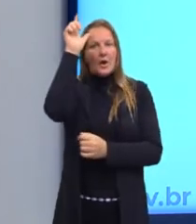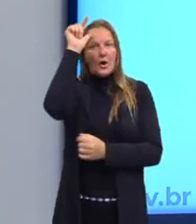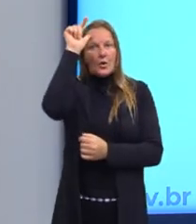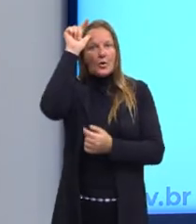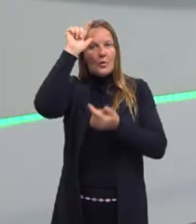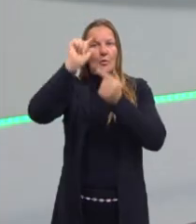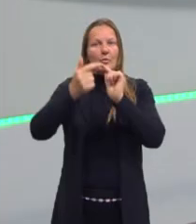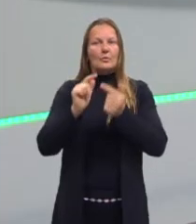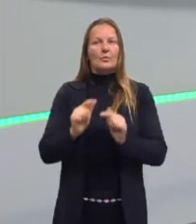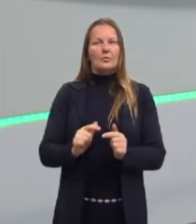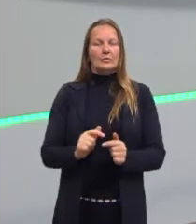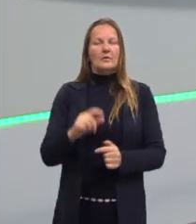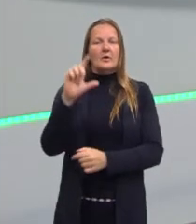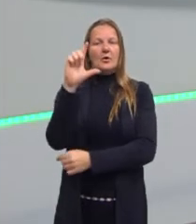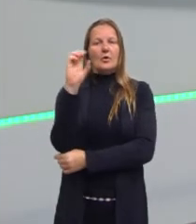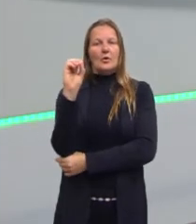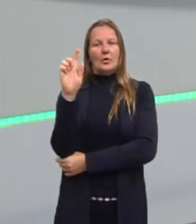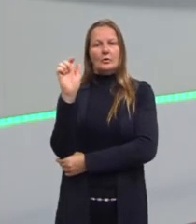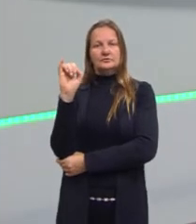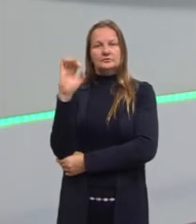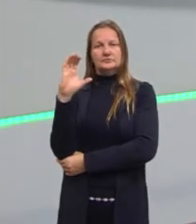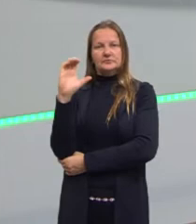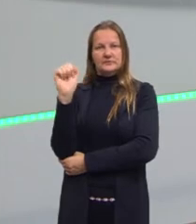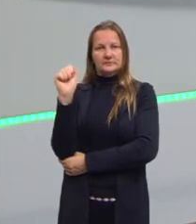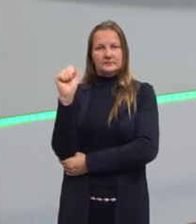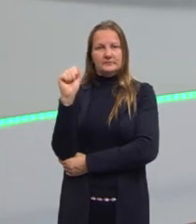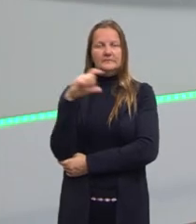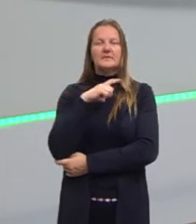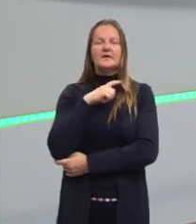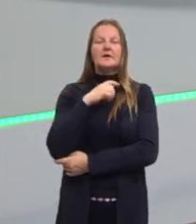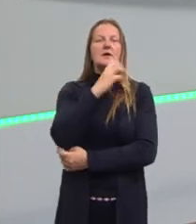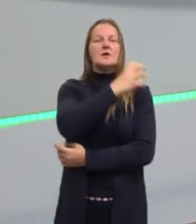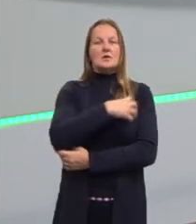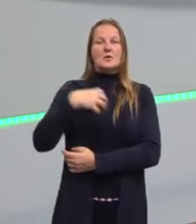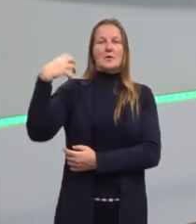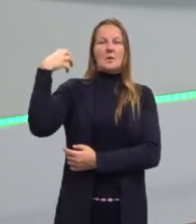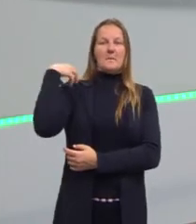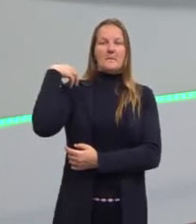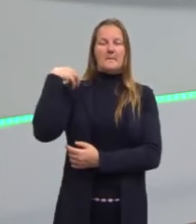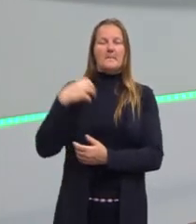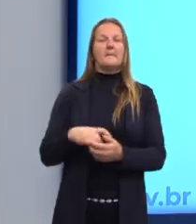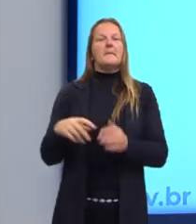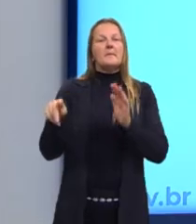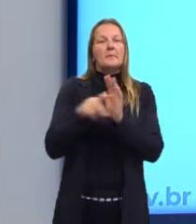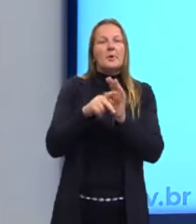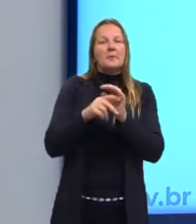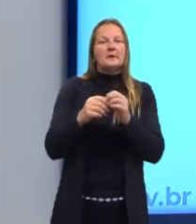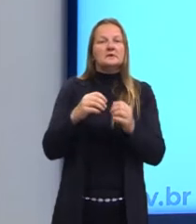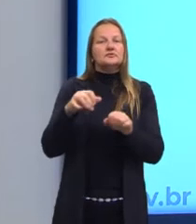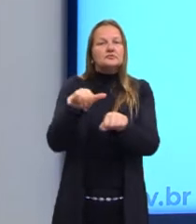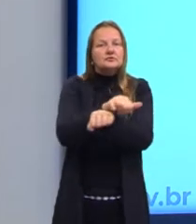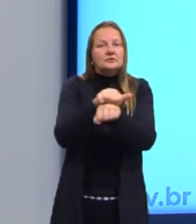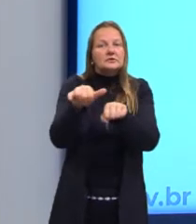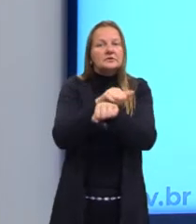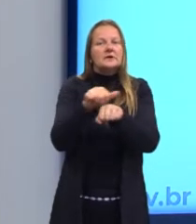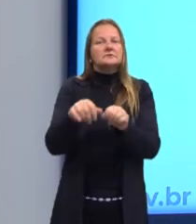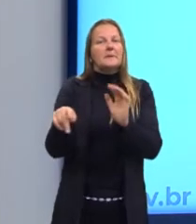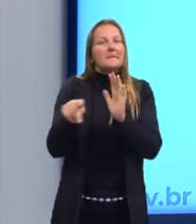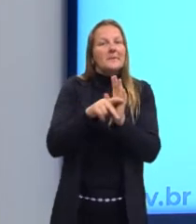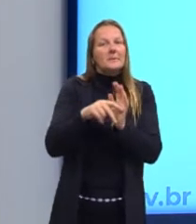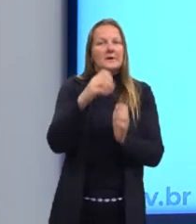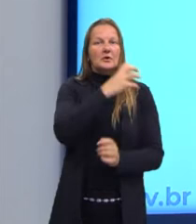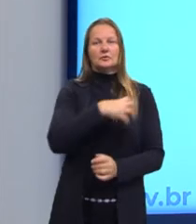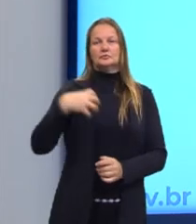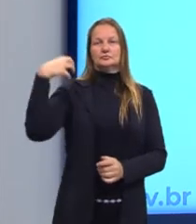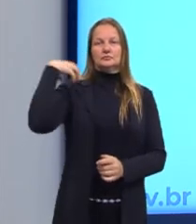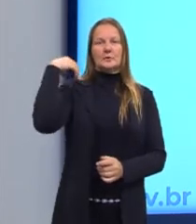hoje, muito da lógica que nós temos hoje, ela é aristotélica. É uma maneira de pensar. E